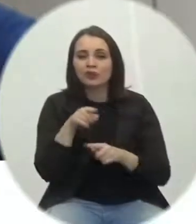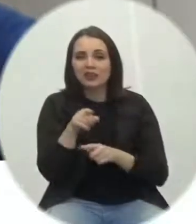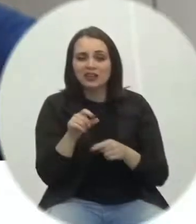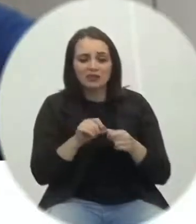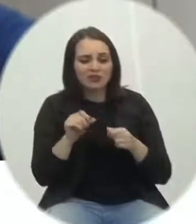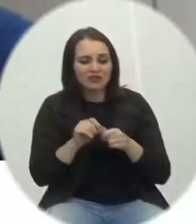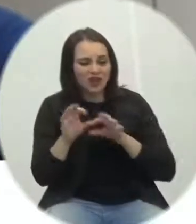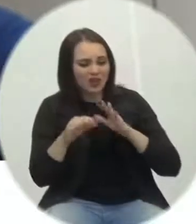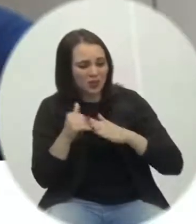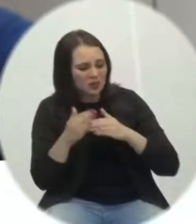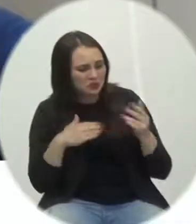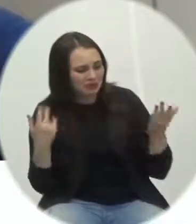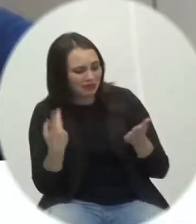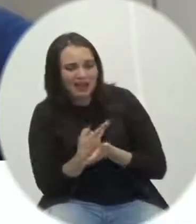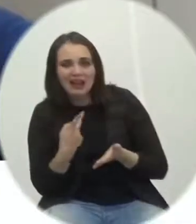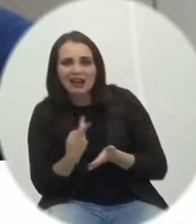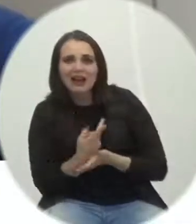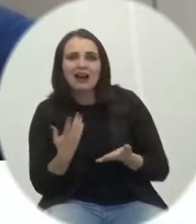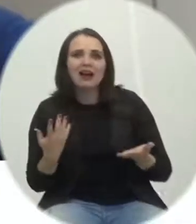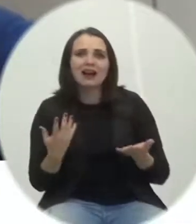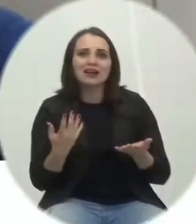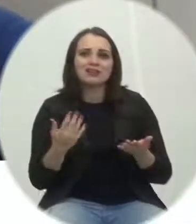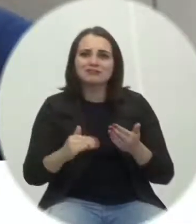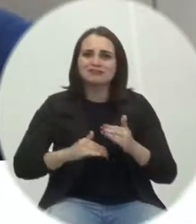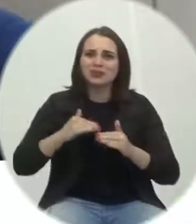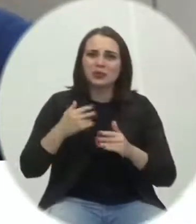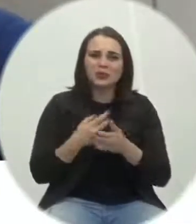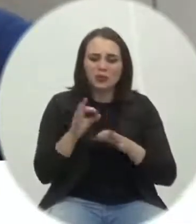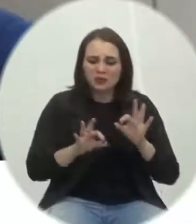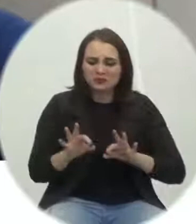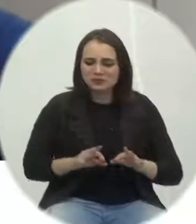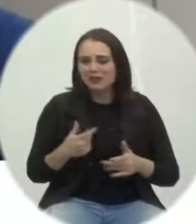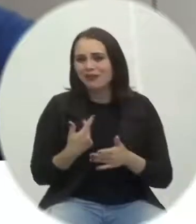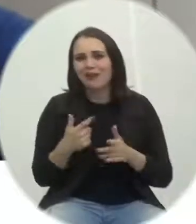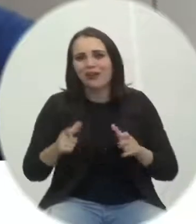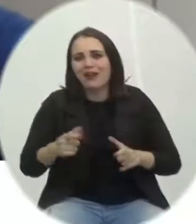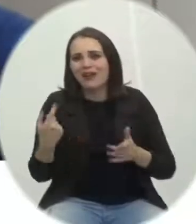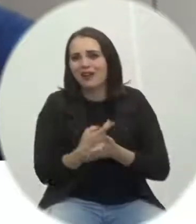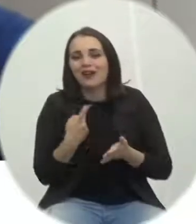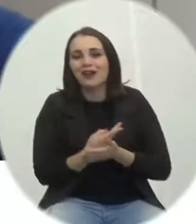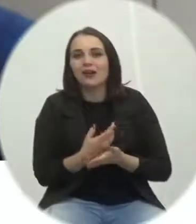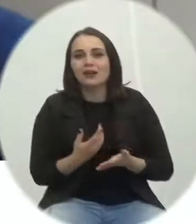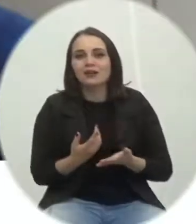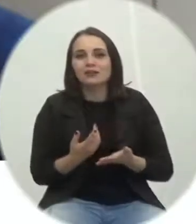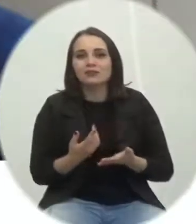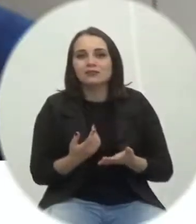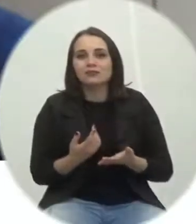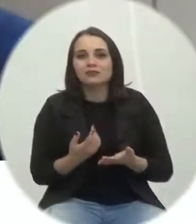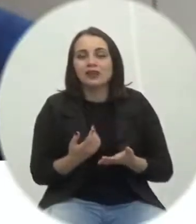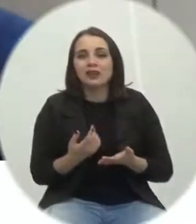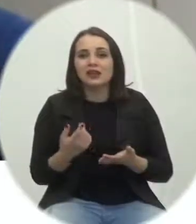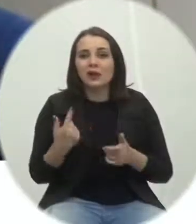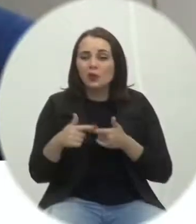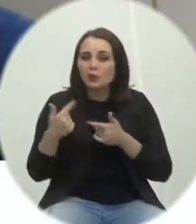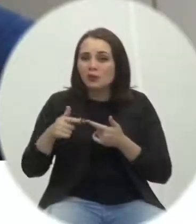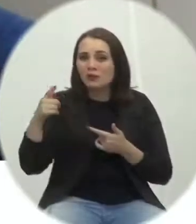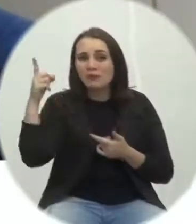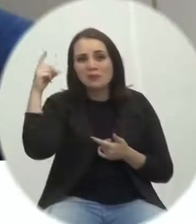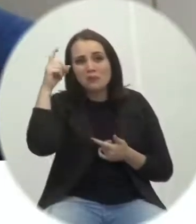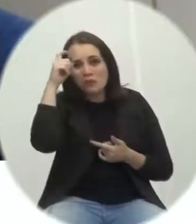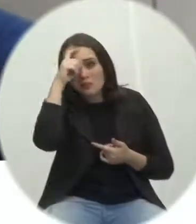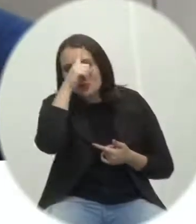em cima de uma tubulação, certo? E um problema muito difícil para ser resolvido.